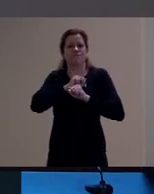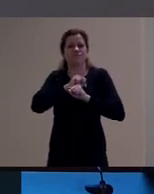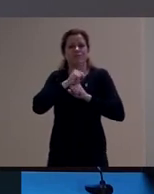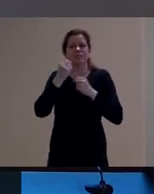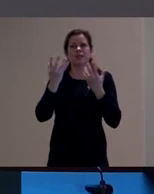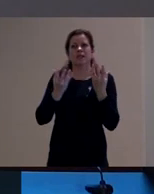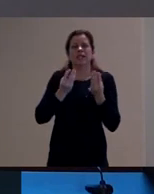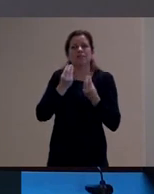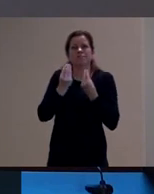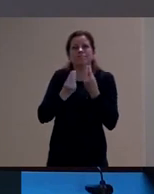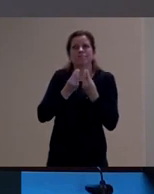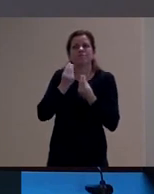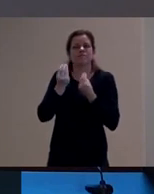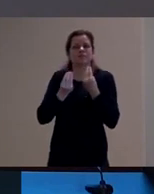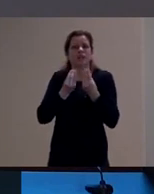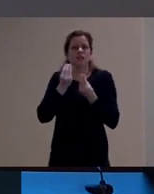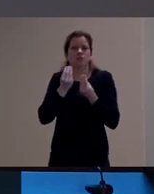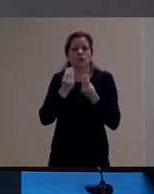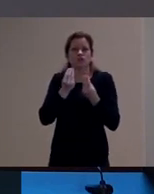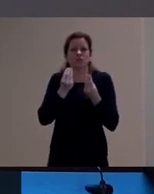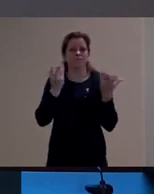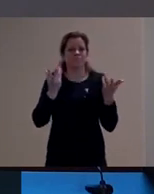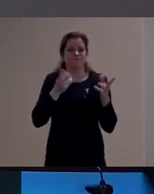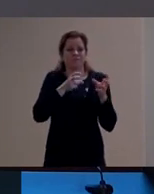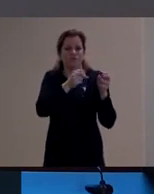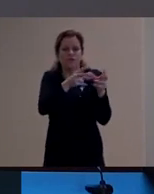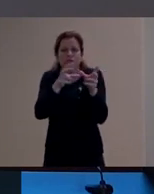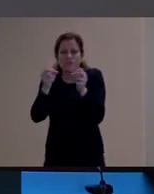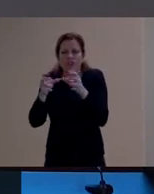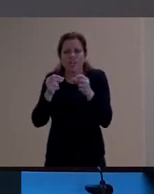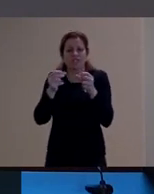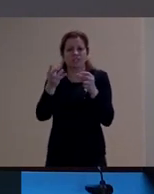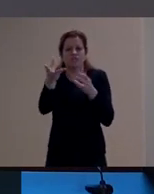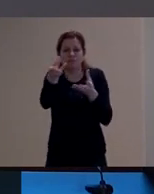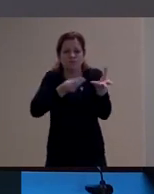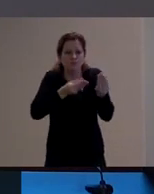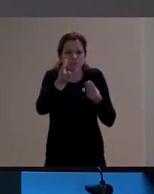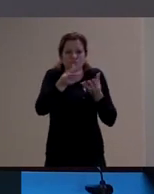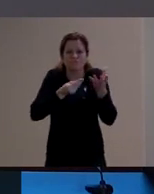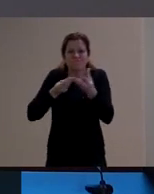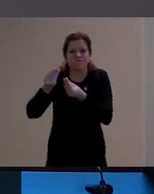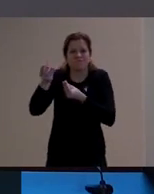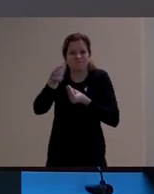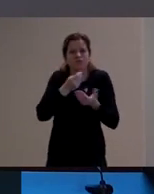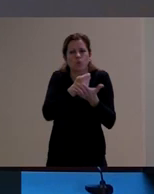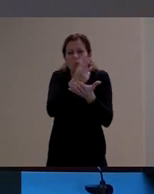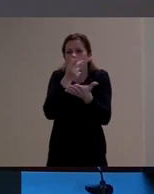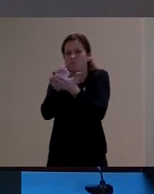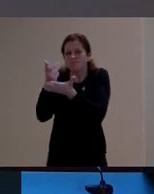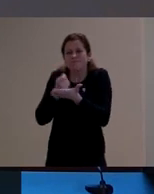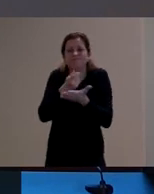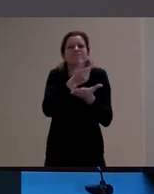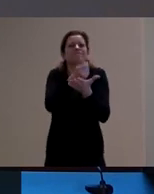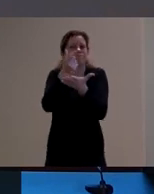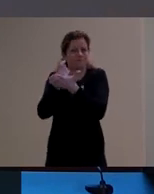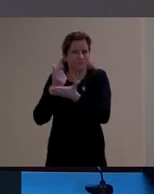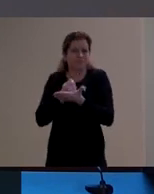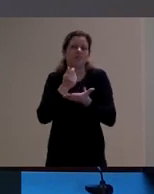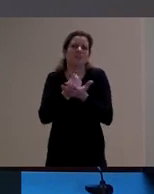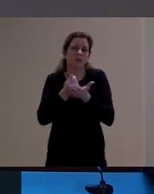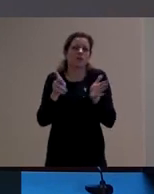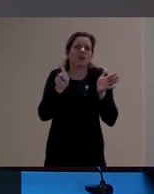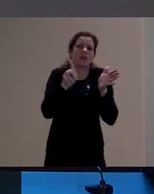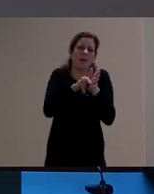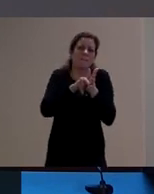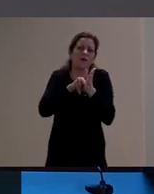lógica de consumo. Estabelece um outro tipo de relação com os objetos, com os materiais e com os conceitos.